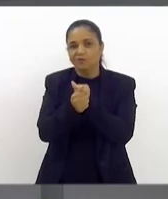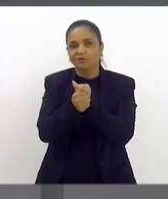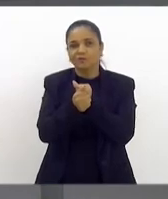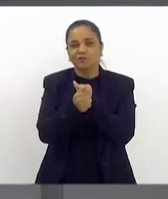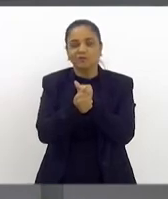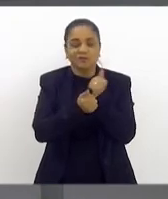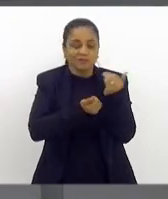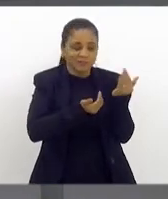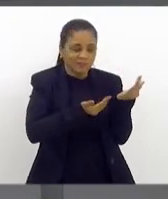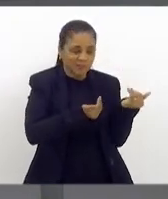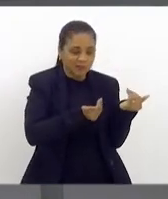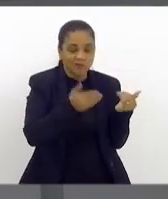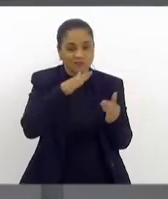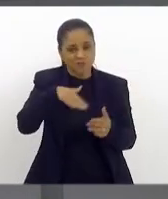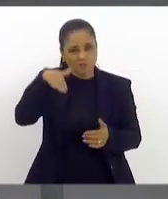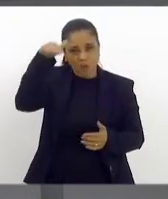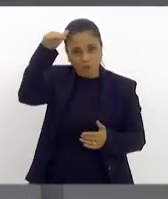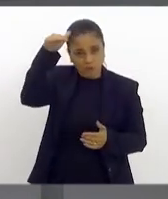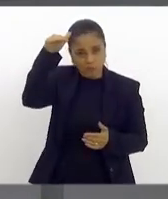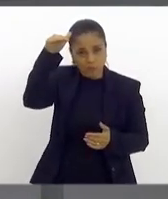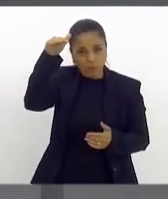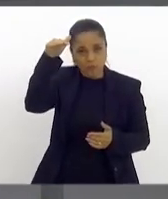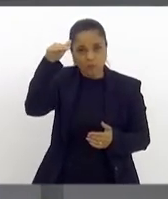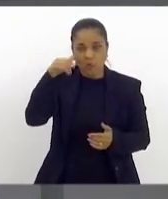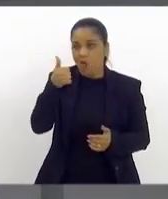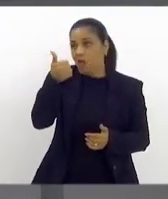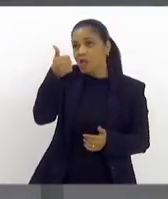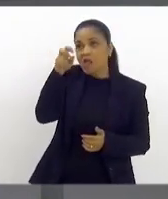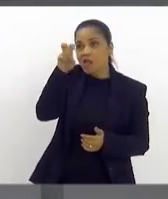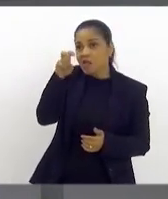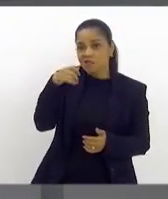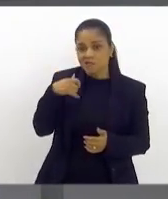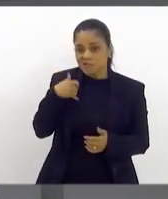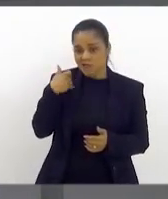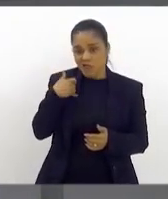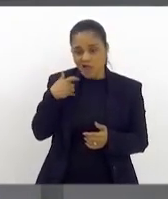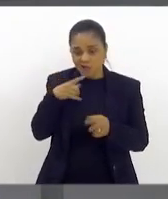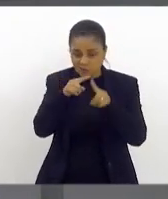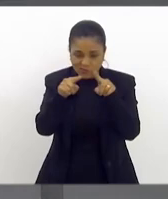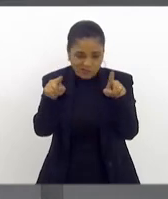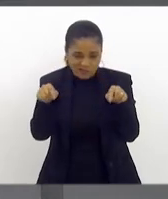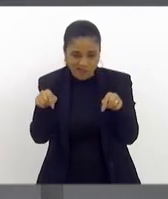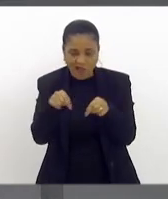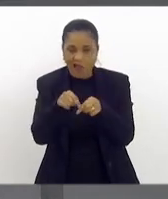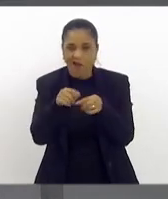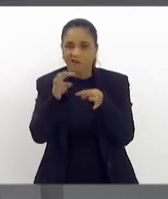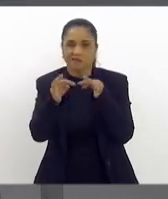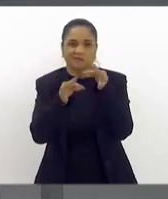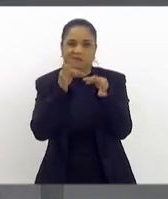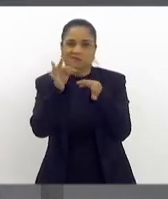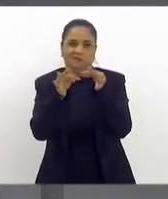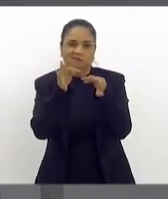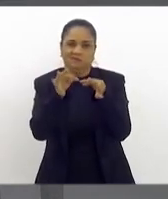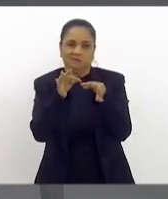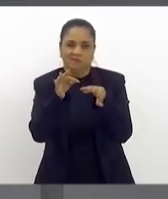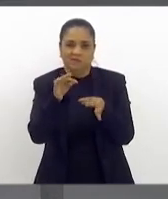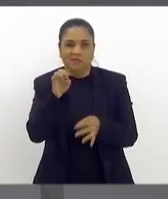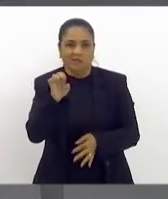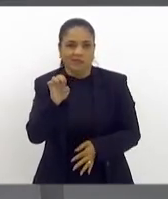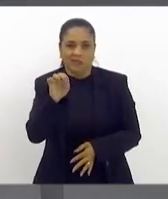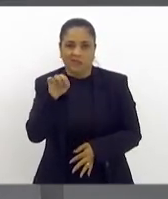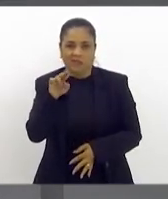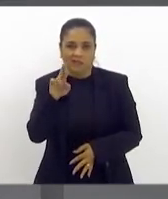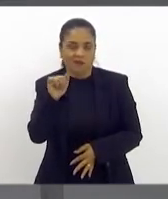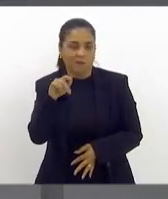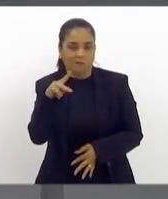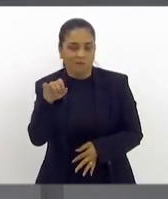a gente não vai ficar com a criança, com o autista, com 15 anos, dentro de uma sala de terapia. Essa é a realidade. A gente não vai